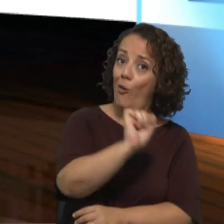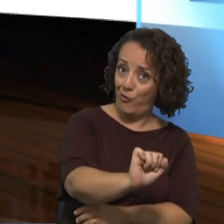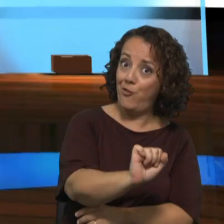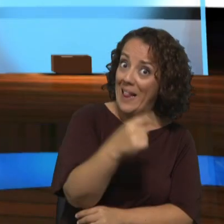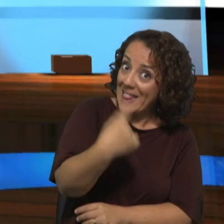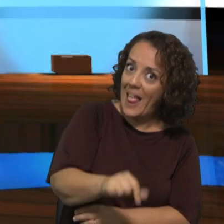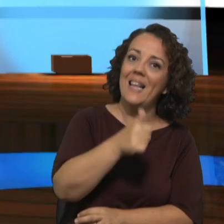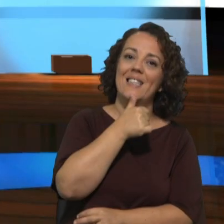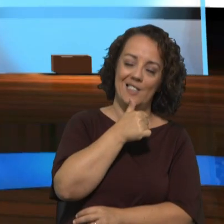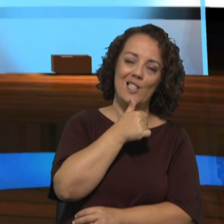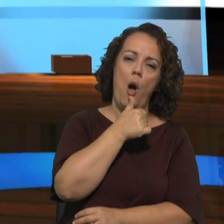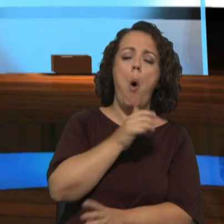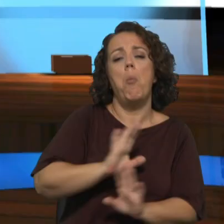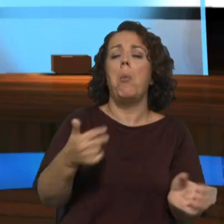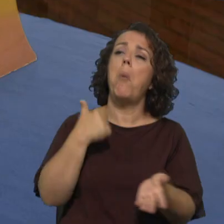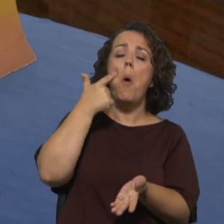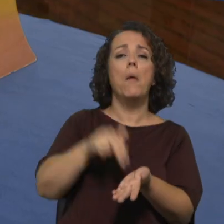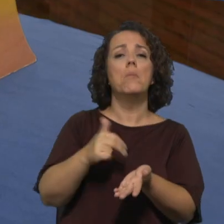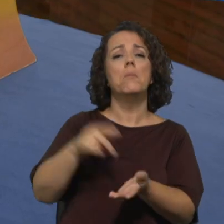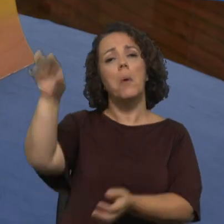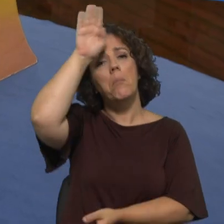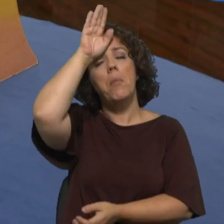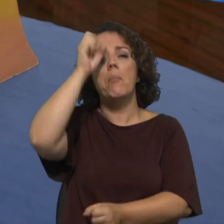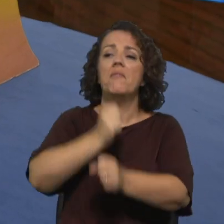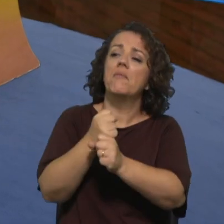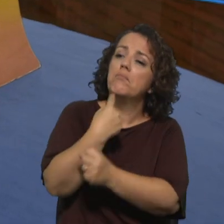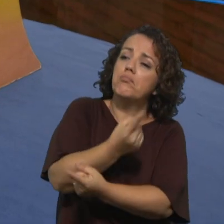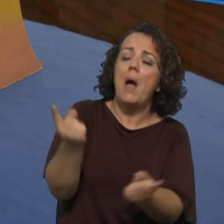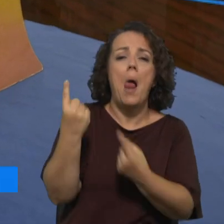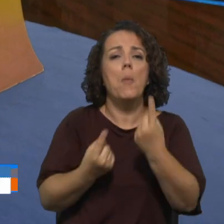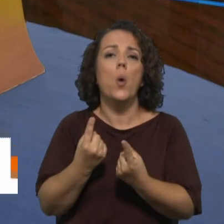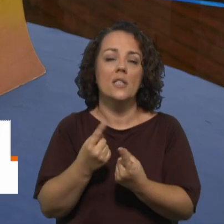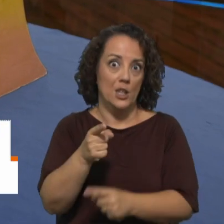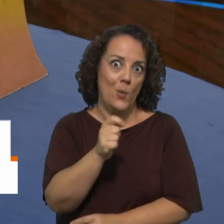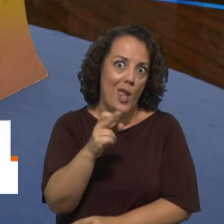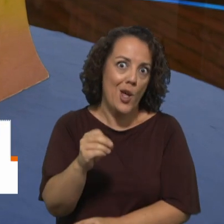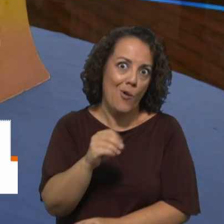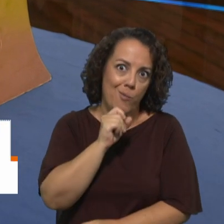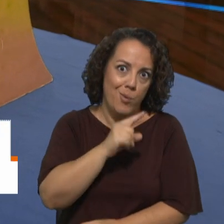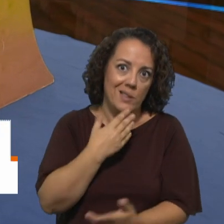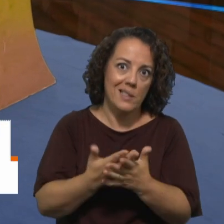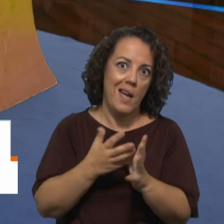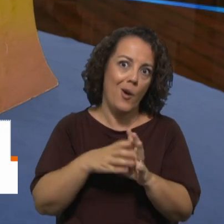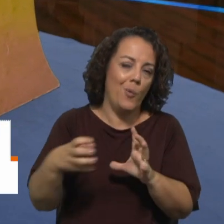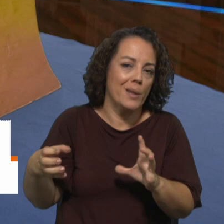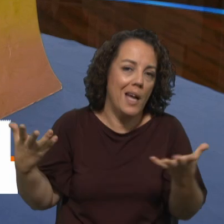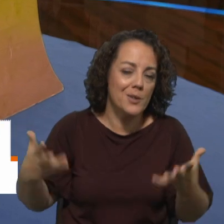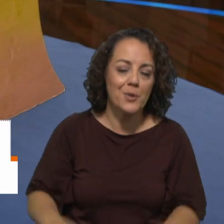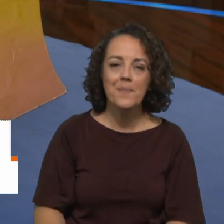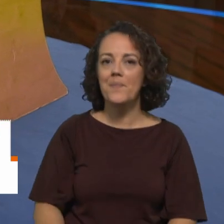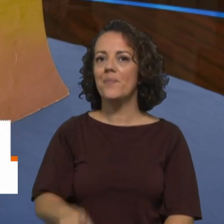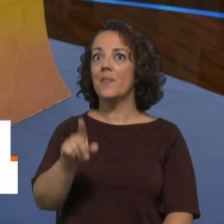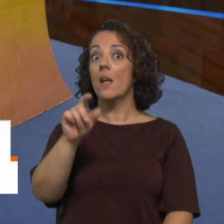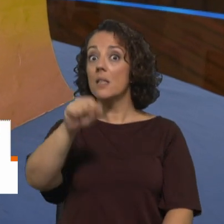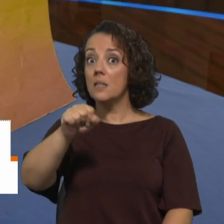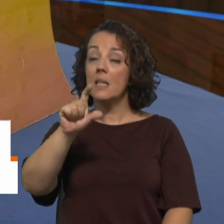não dá para ficar só nós ficámos à espera que o Papa dissesse alguma coisa isto pode ser um erro muito complicado isso também ajuda a